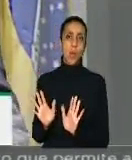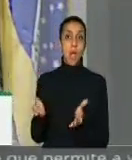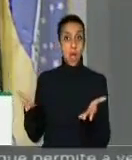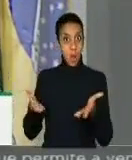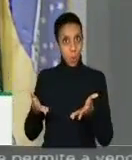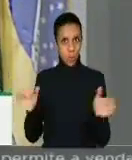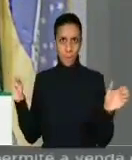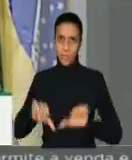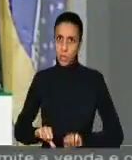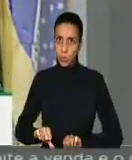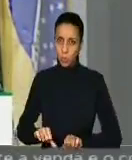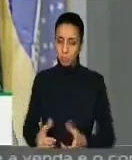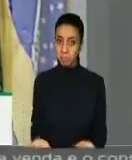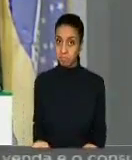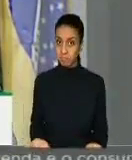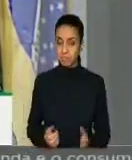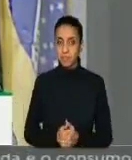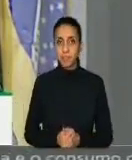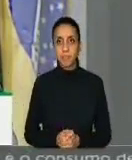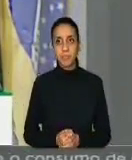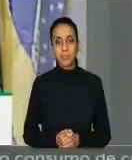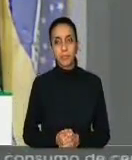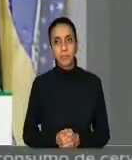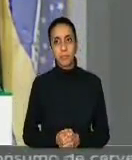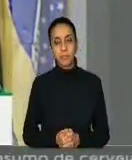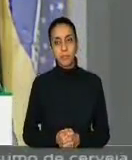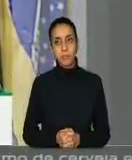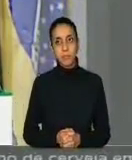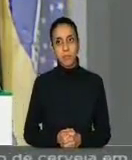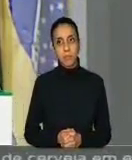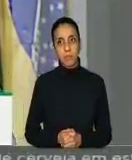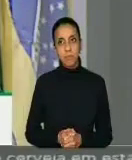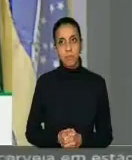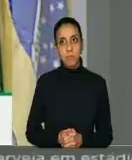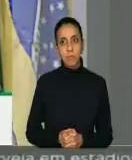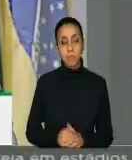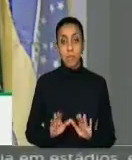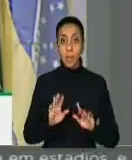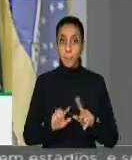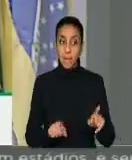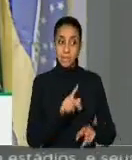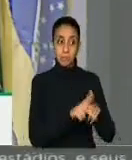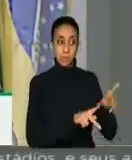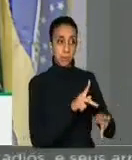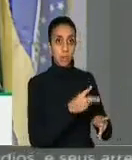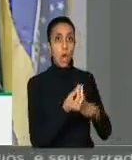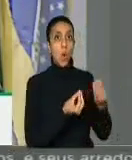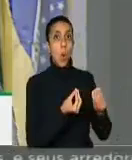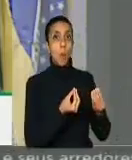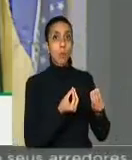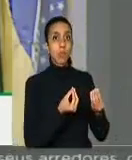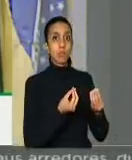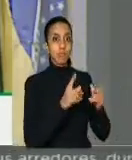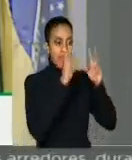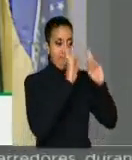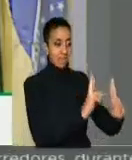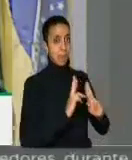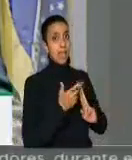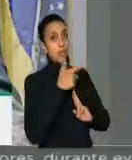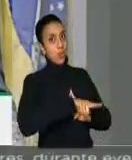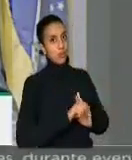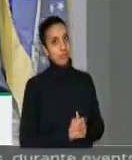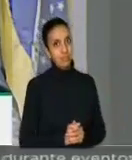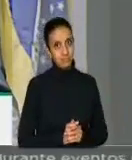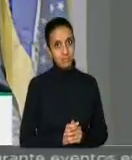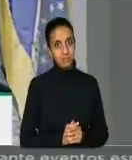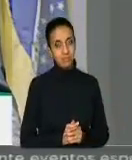atual governo. Para recuperar o respeito com a população brasileira, nós não podemos ter, seja na oposição